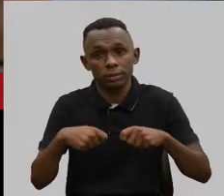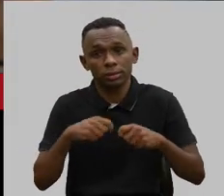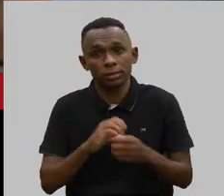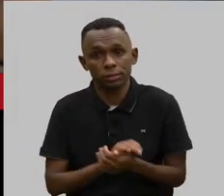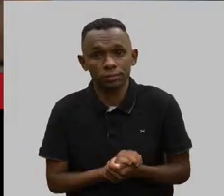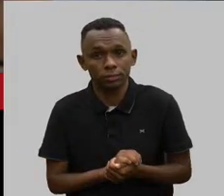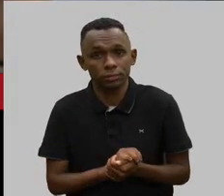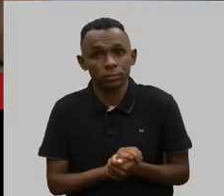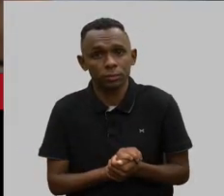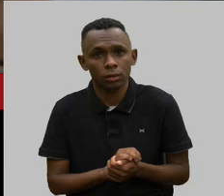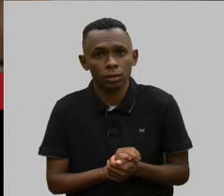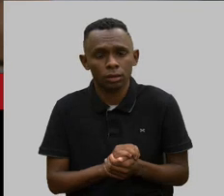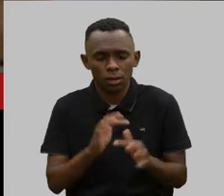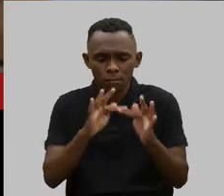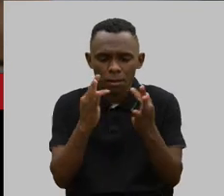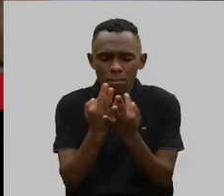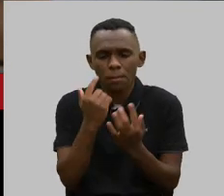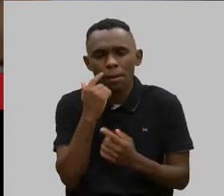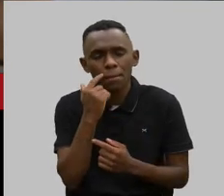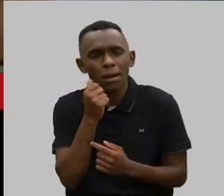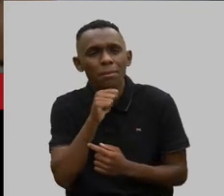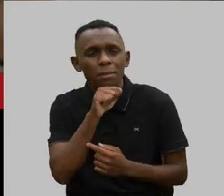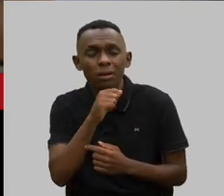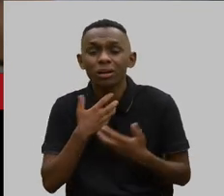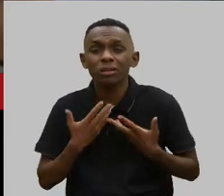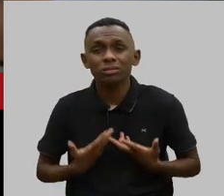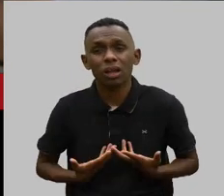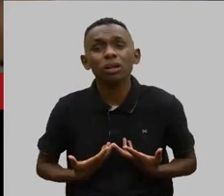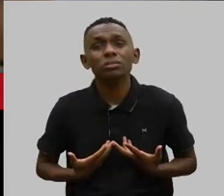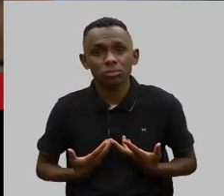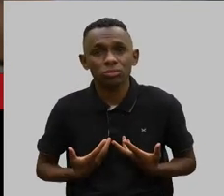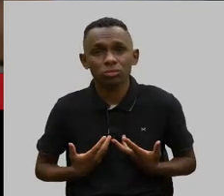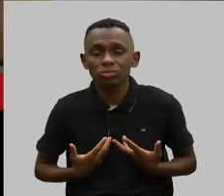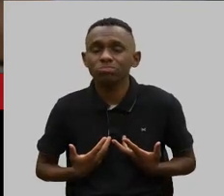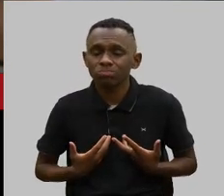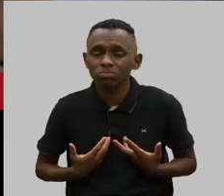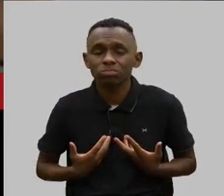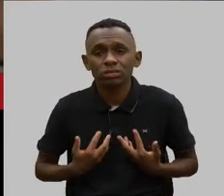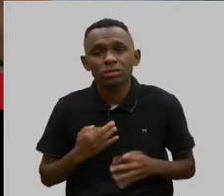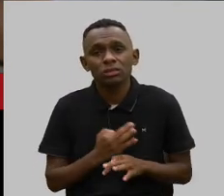e os pais estão cansados, estão exauridos.